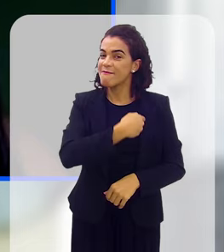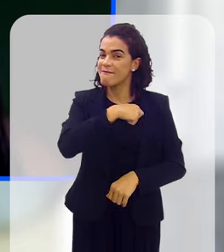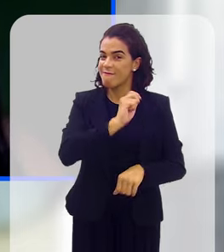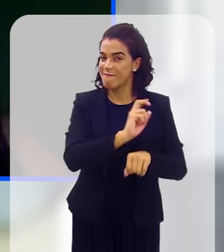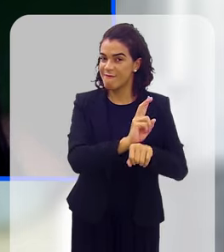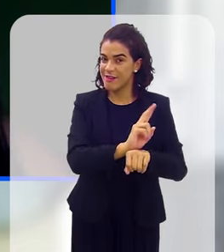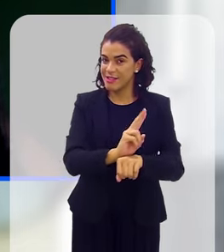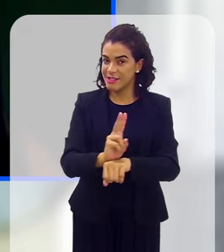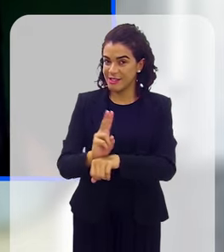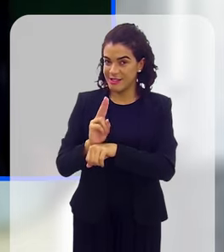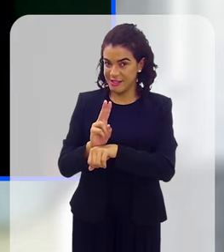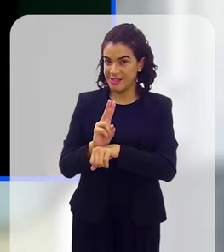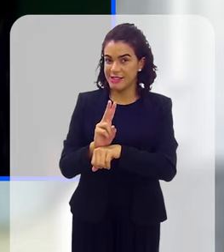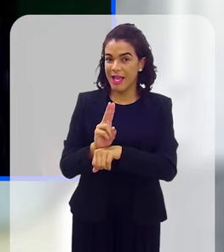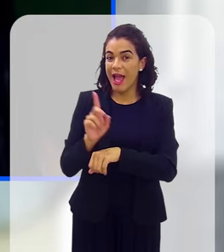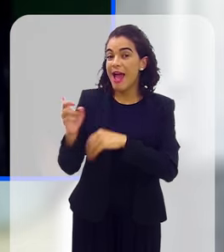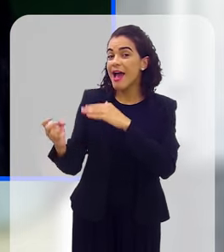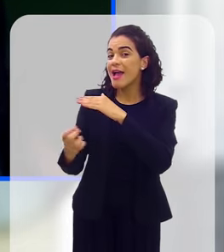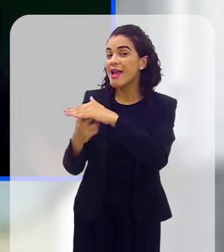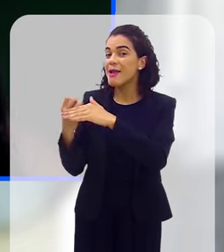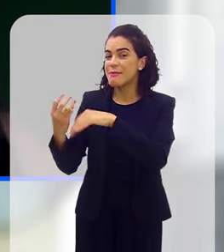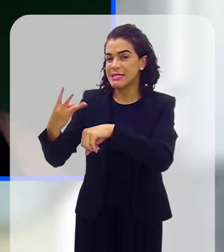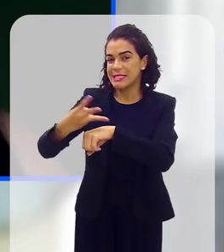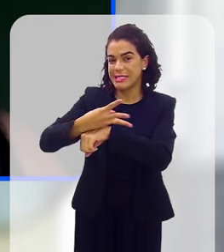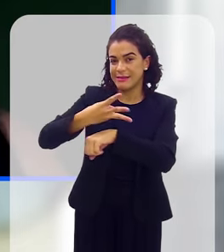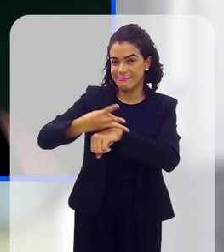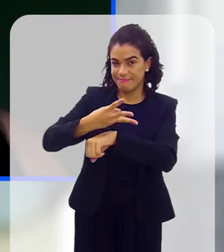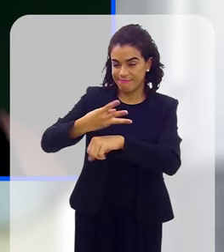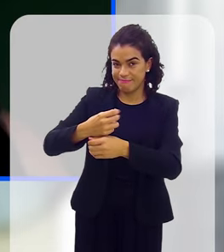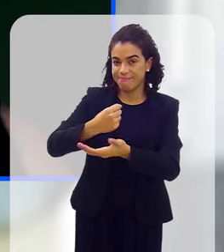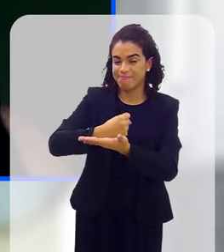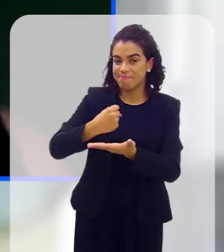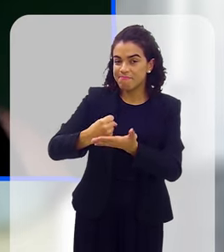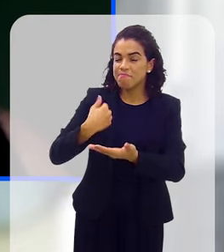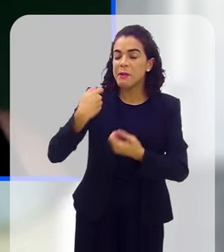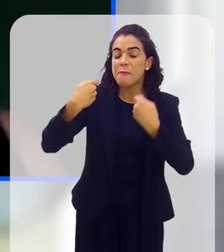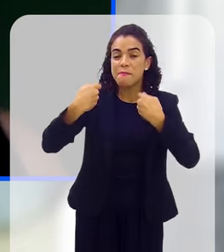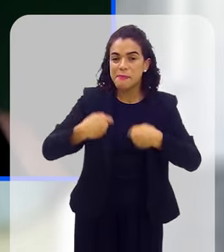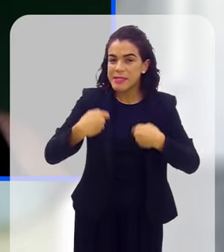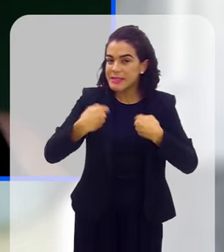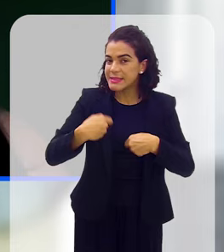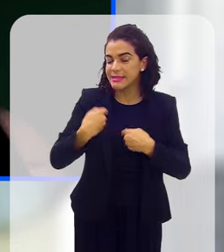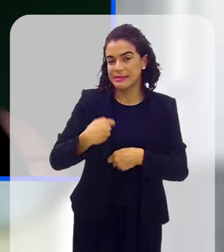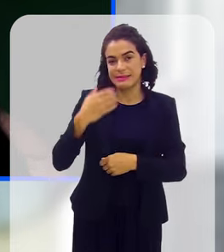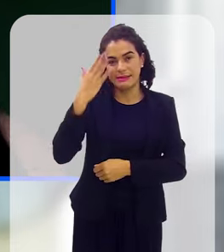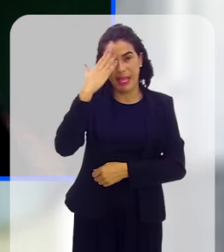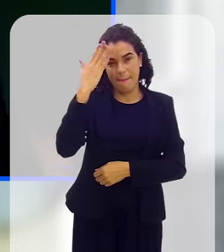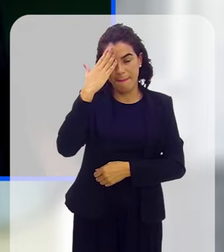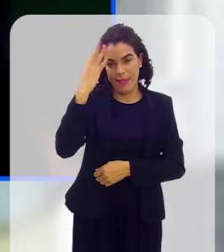fiscalizar os prestadores de serviços. Elas precisam saber, elas precisam cobrar,